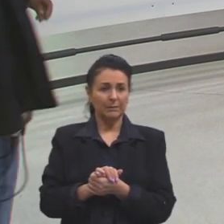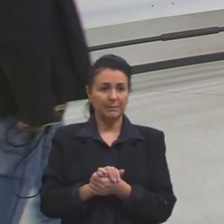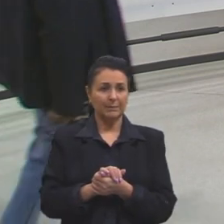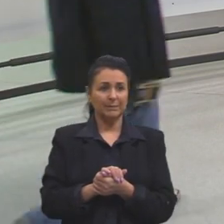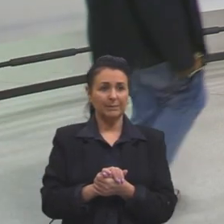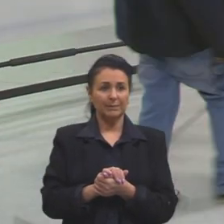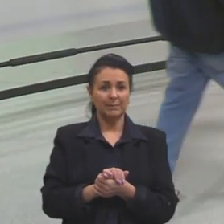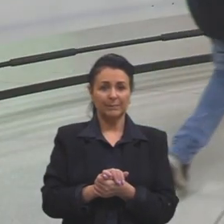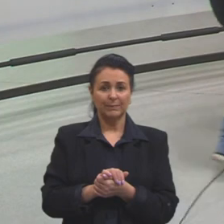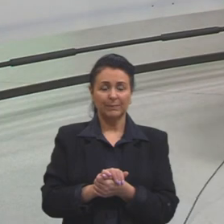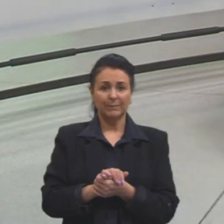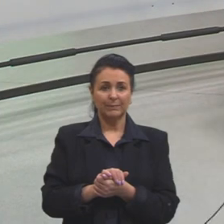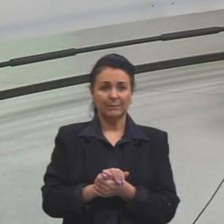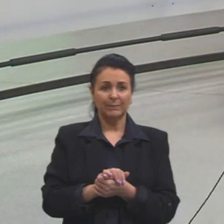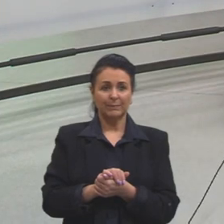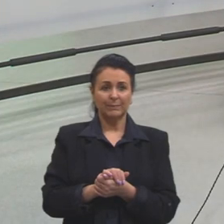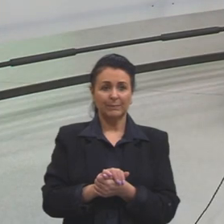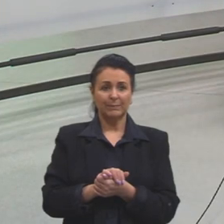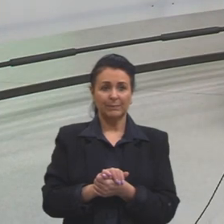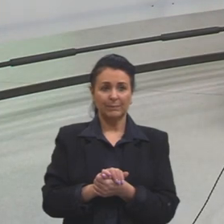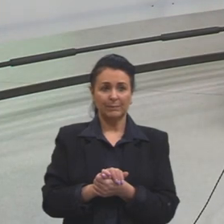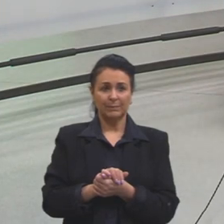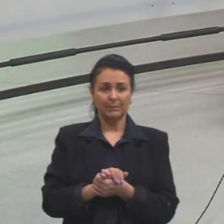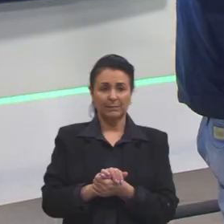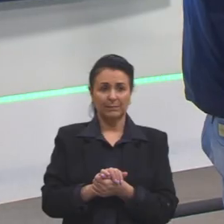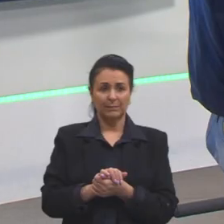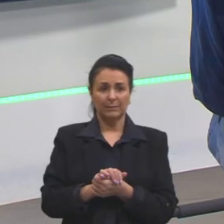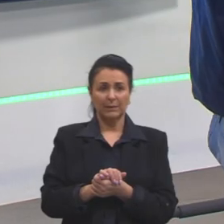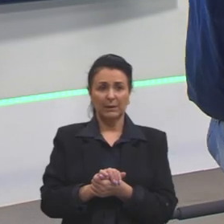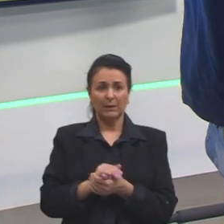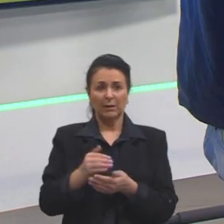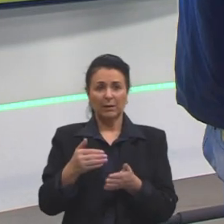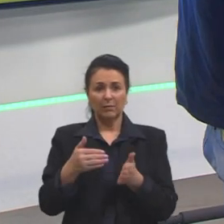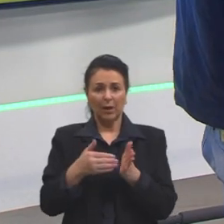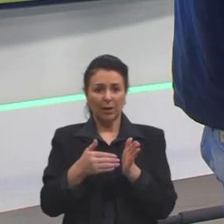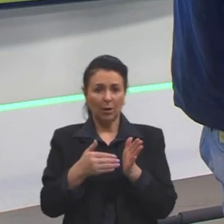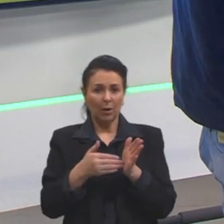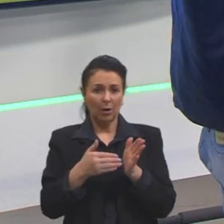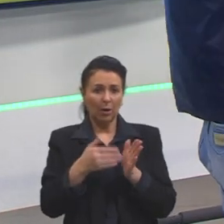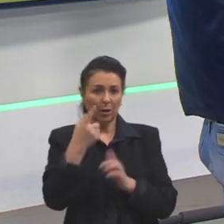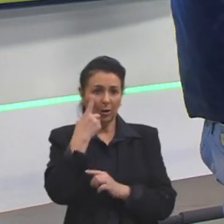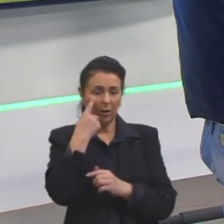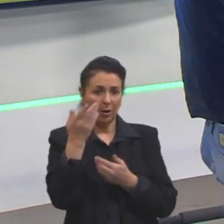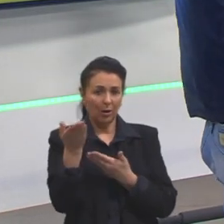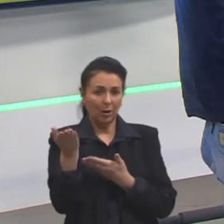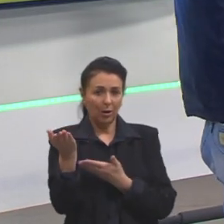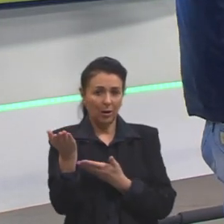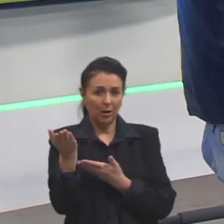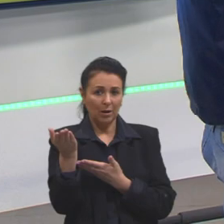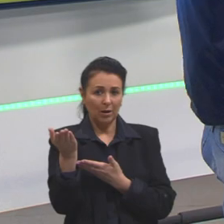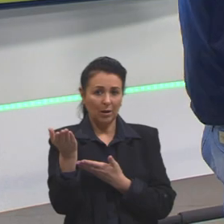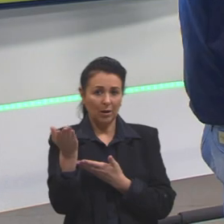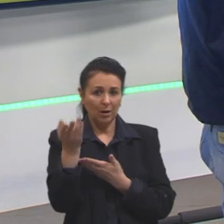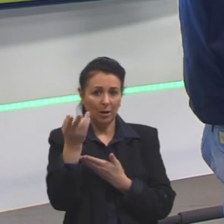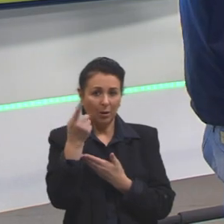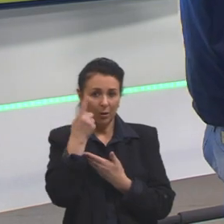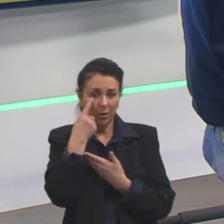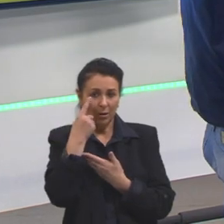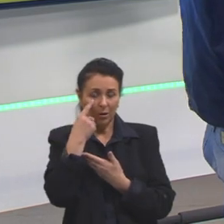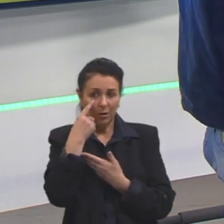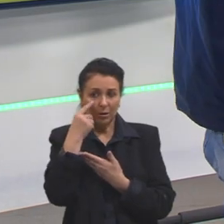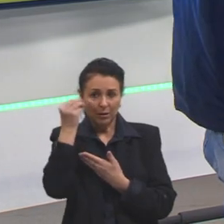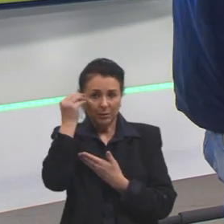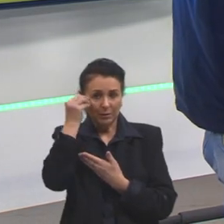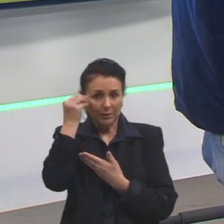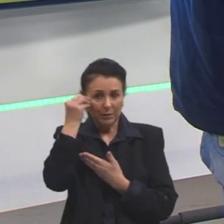Obrigada, Vini. Então, vai chegando lá no intestino delgado o quimo, né? E aí, vai indo. Ó,